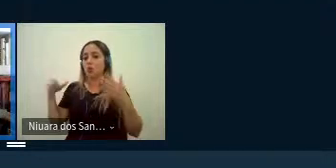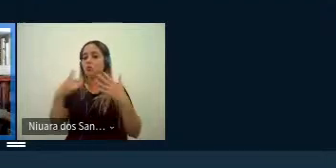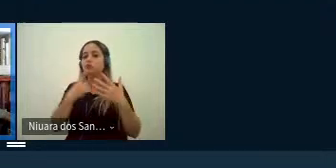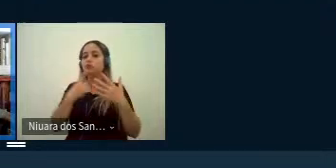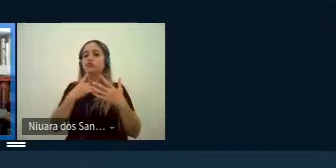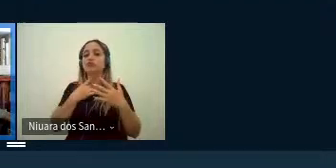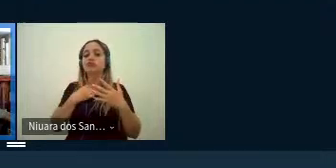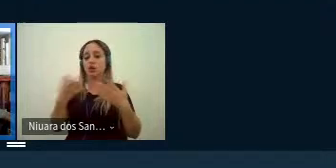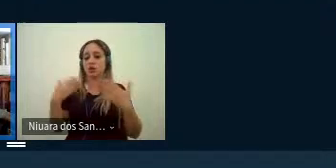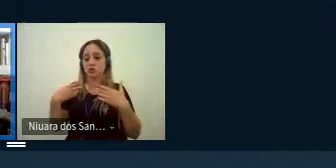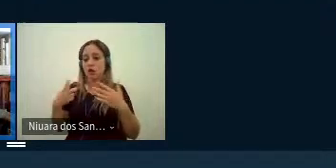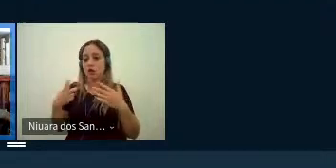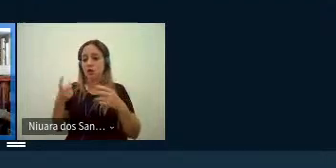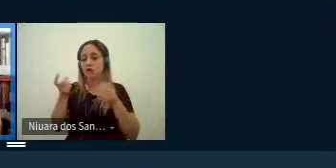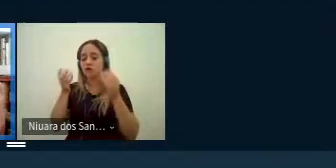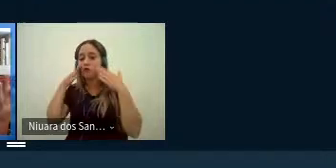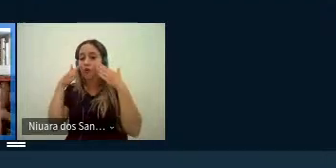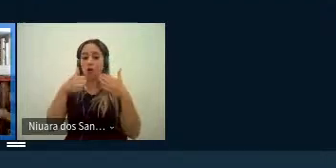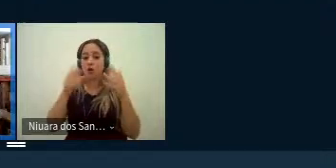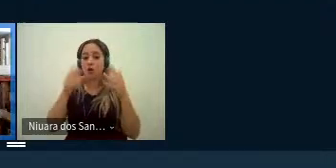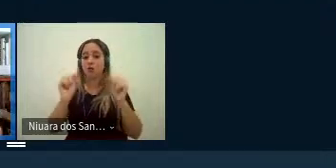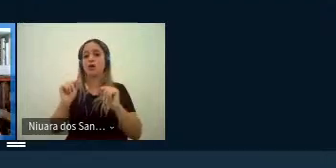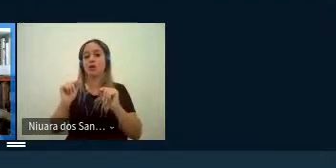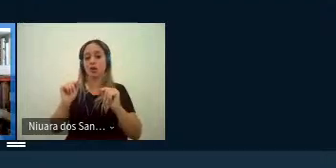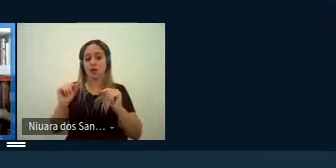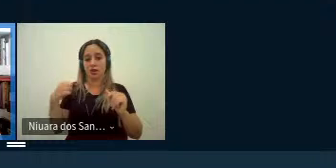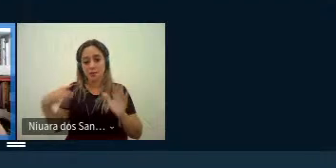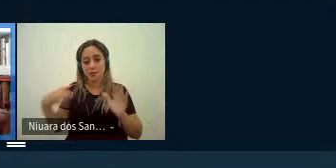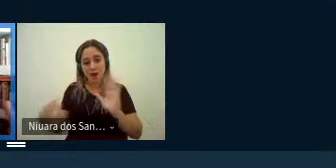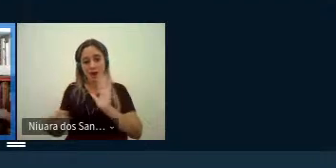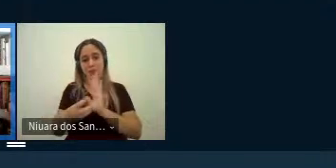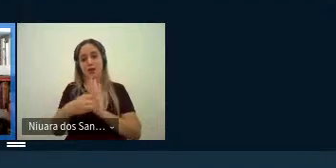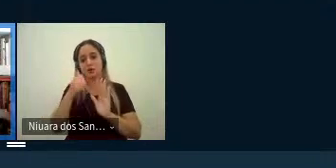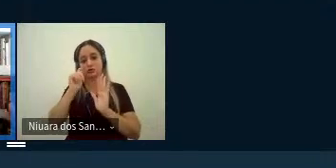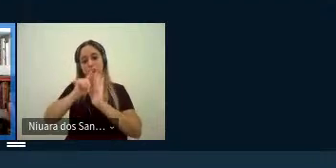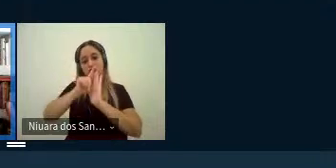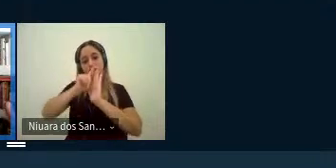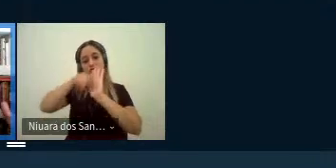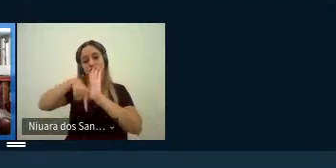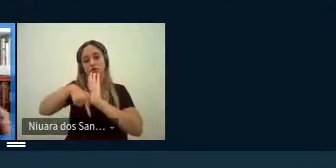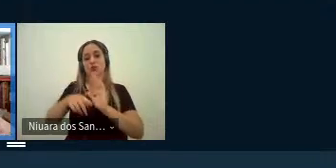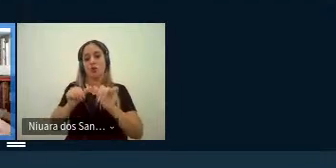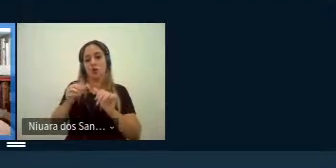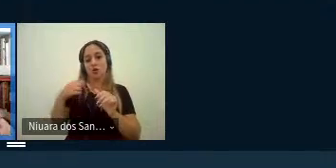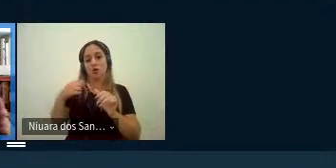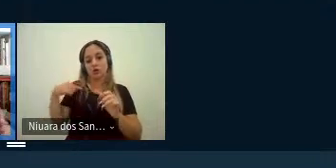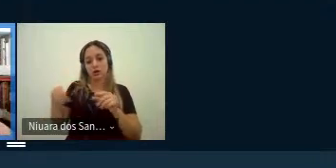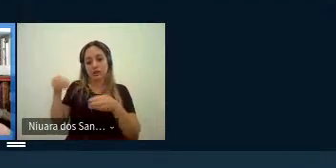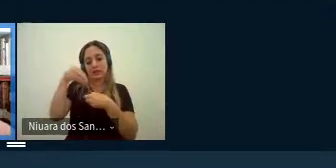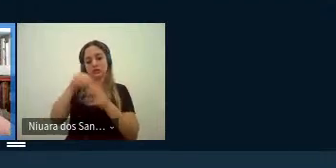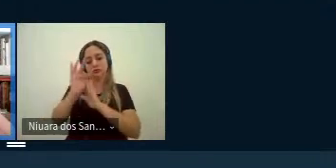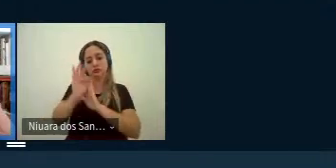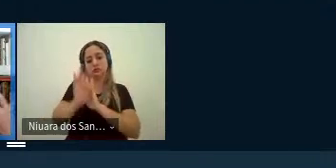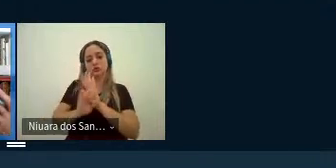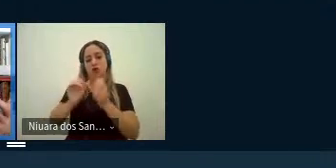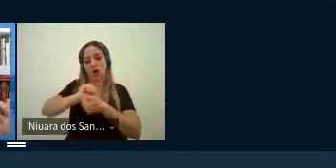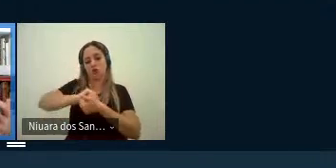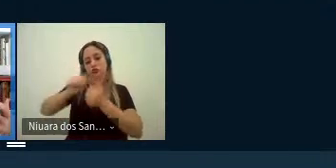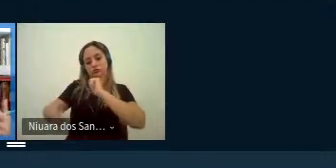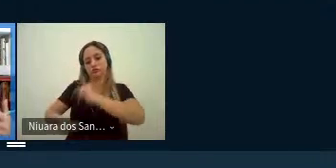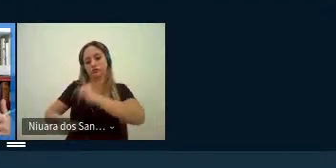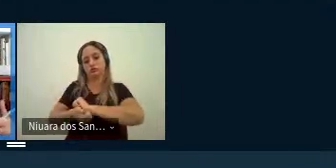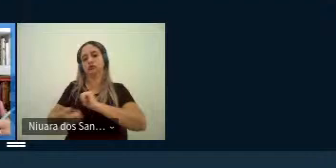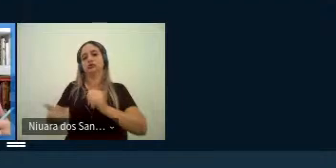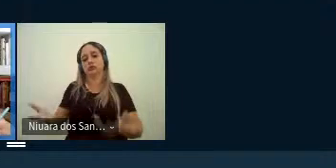pra gente lembrar os interesses estão voltados para as marcas de gênero codificadas no texto em substituição ao interesse